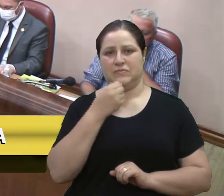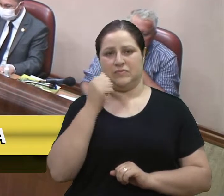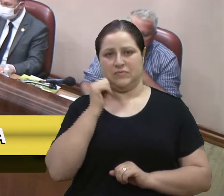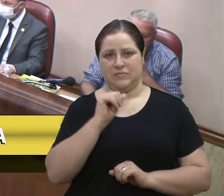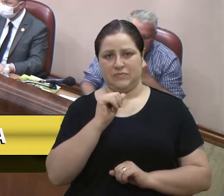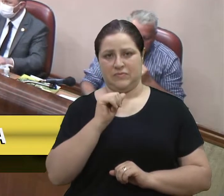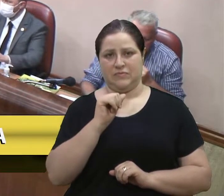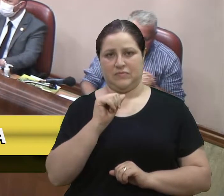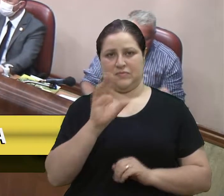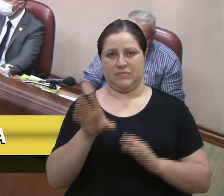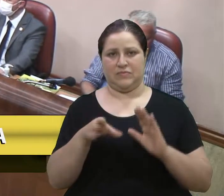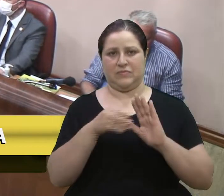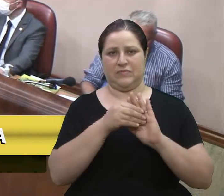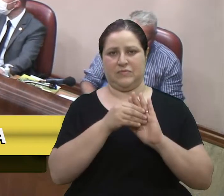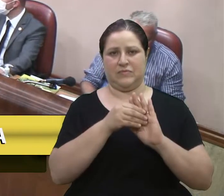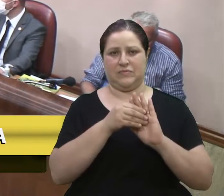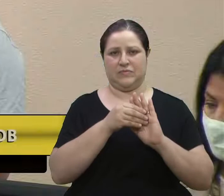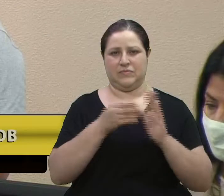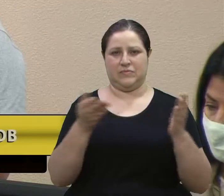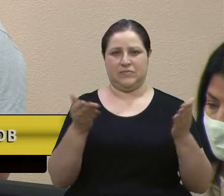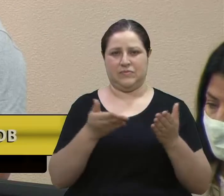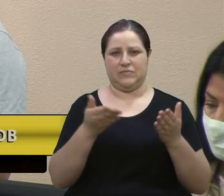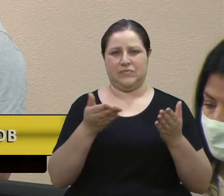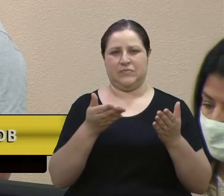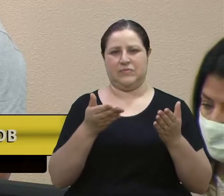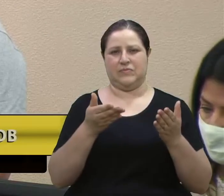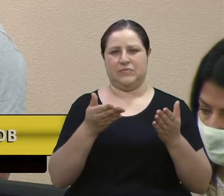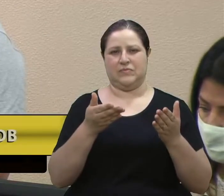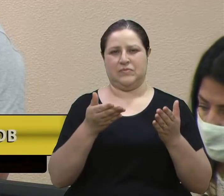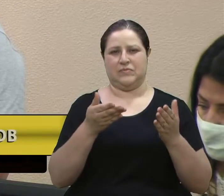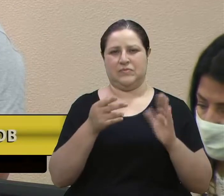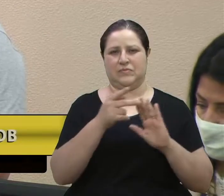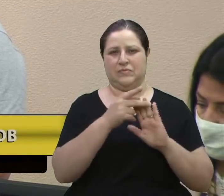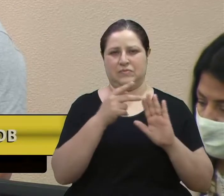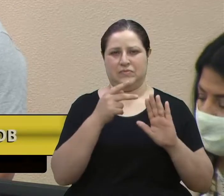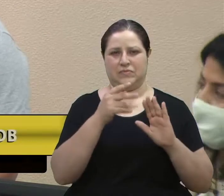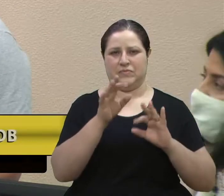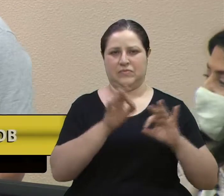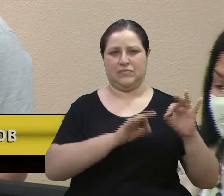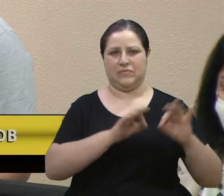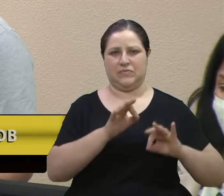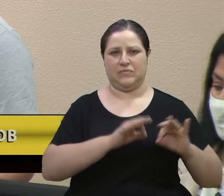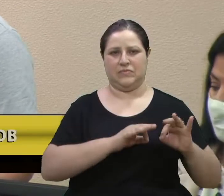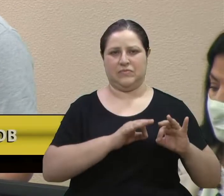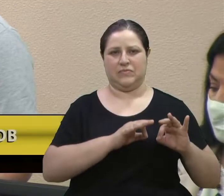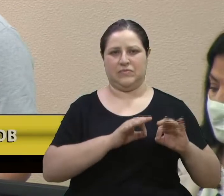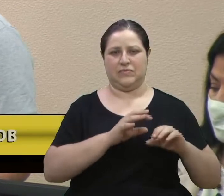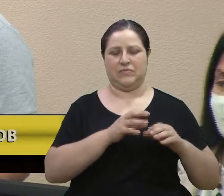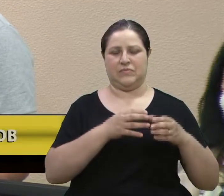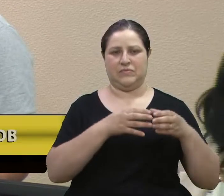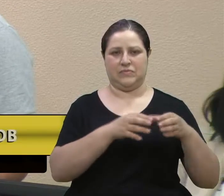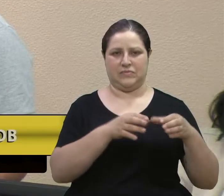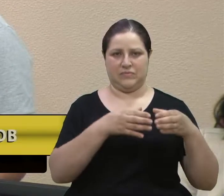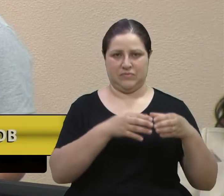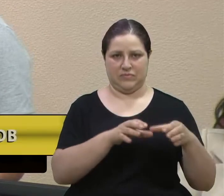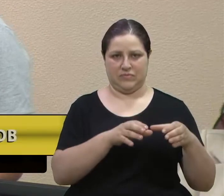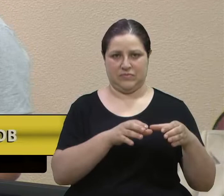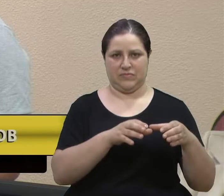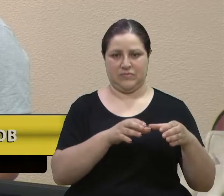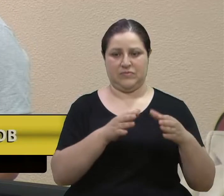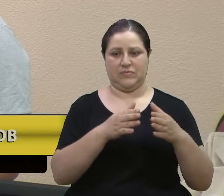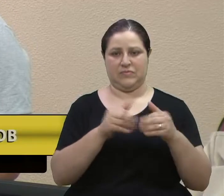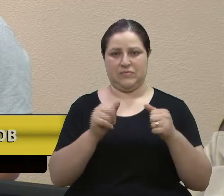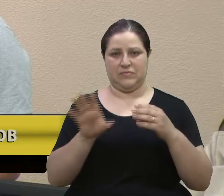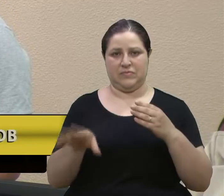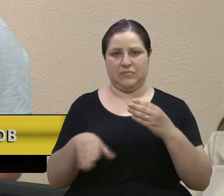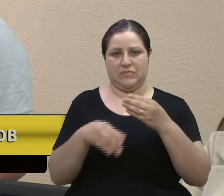que a gente acabou protocolando aqui nesse projeto do turismo, ela solicita a